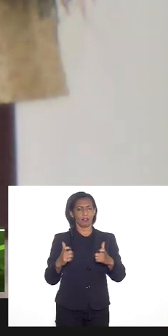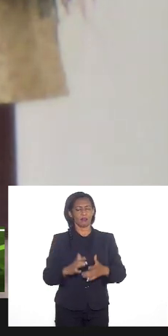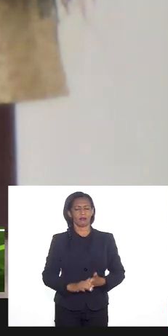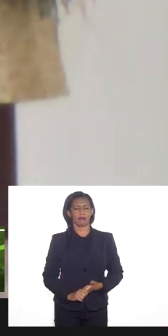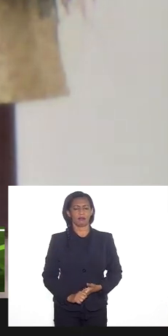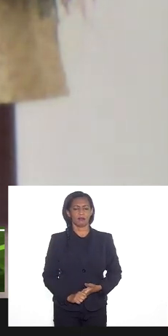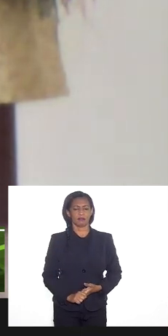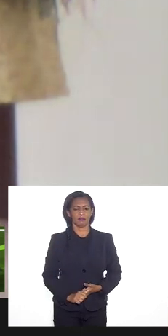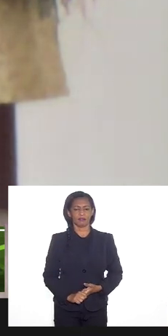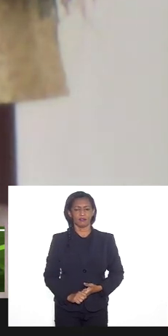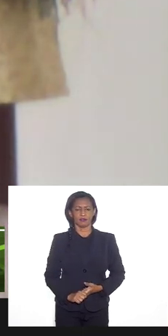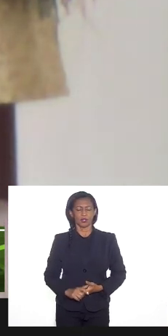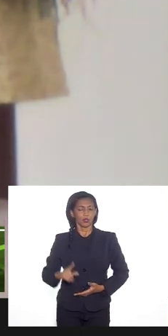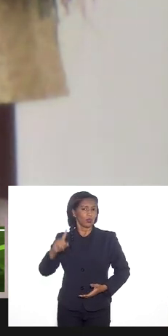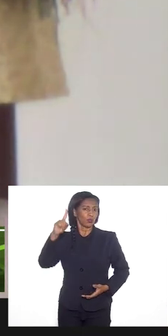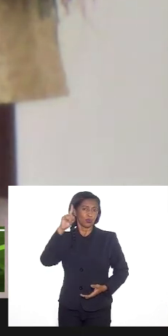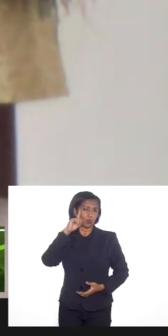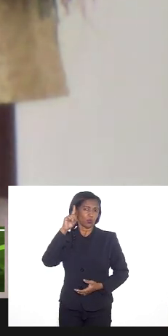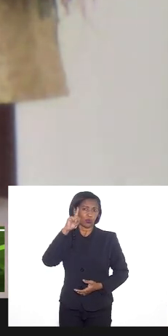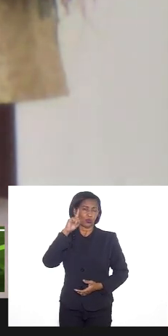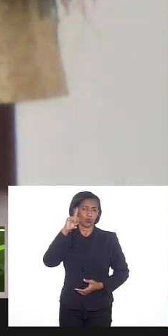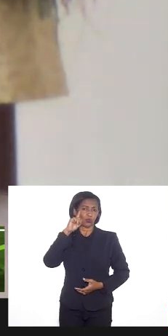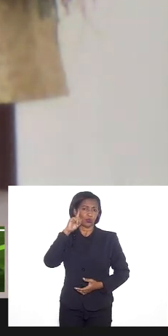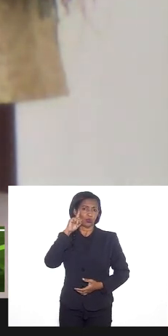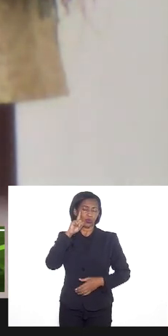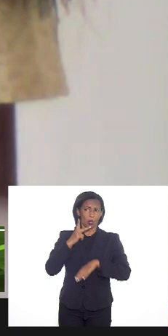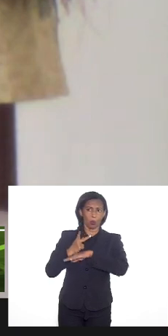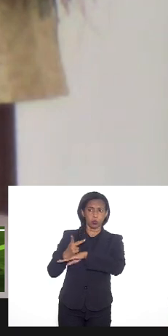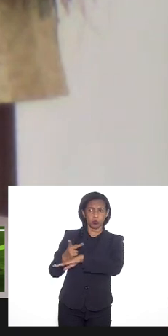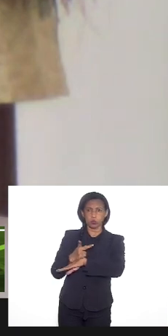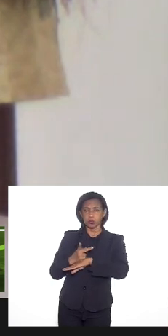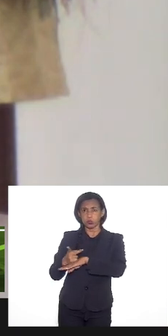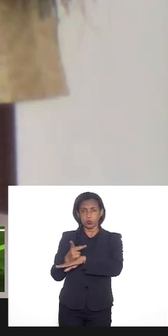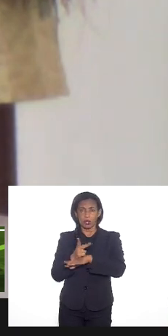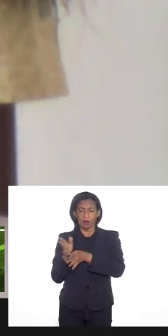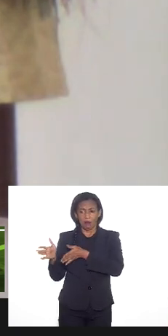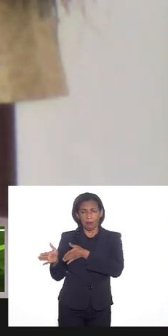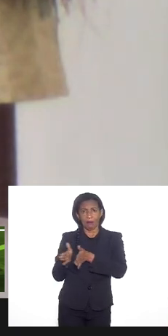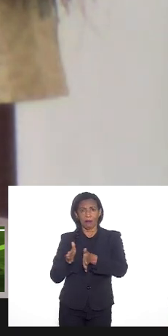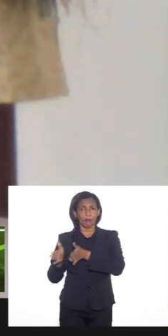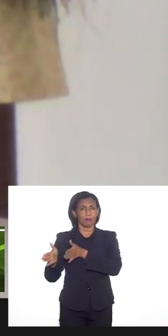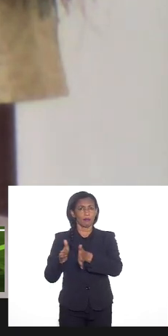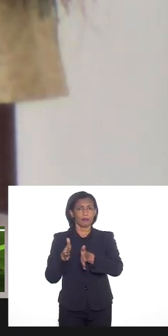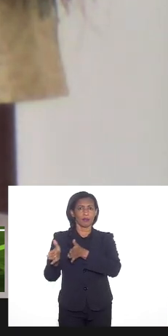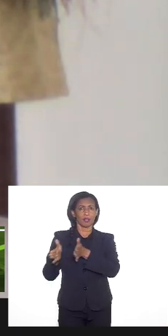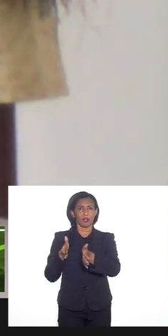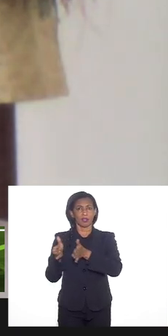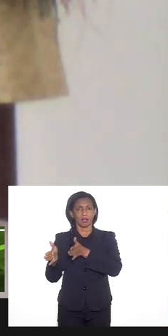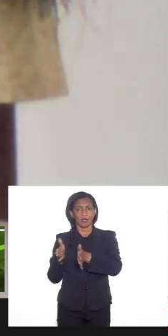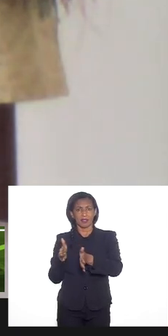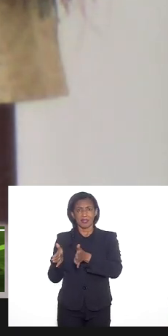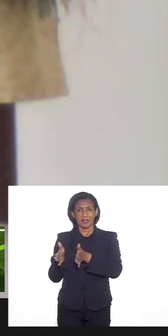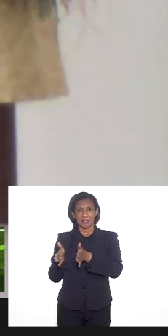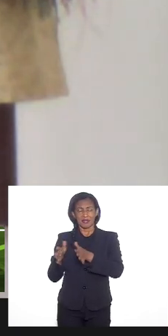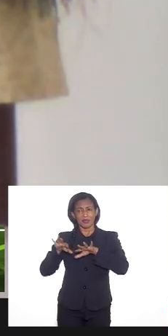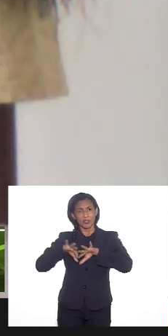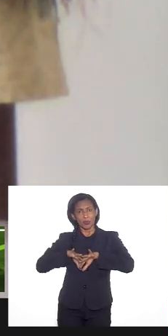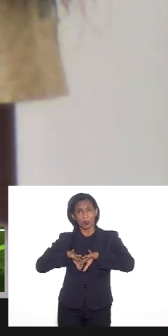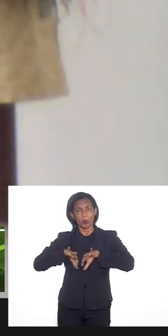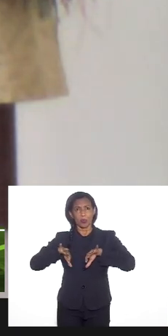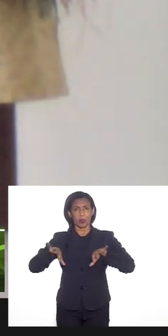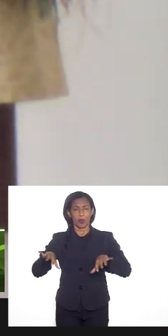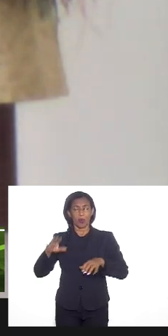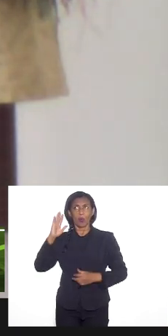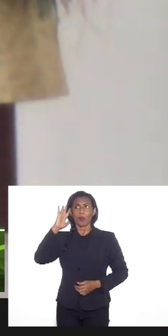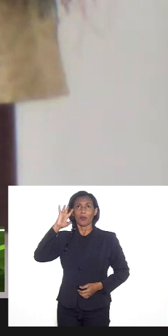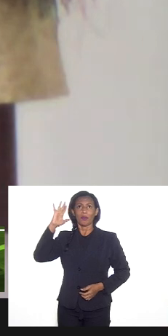de buscar ações que a gente descolonize o